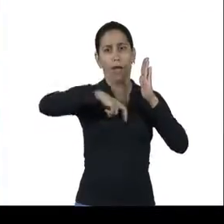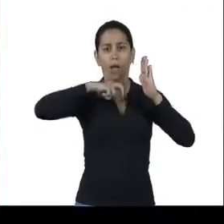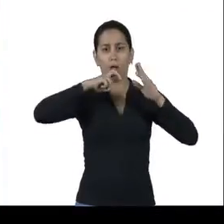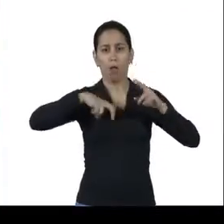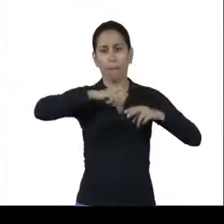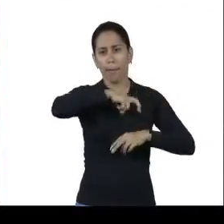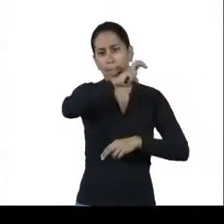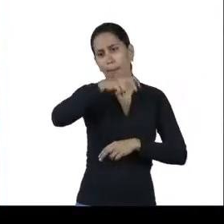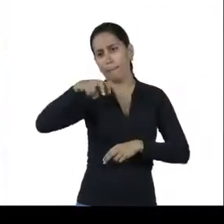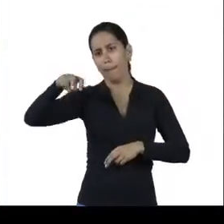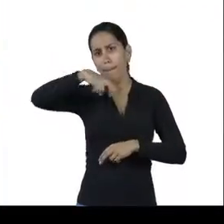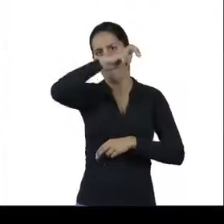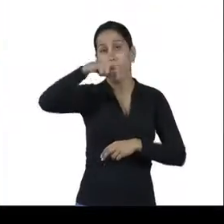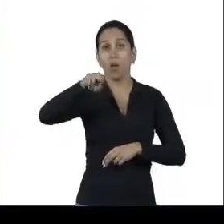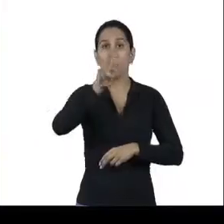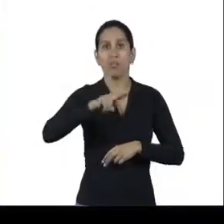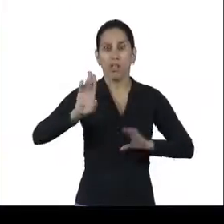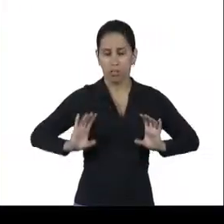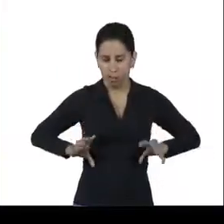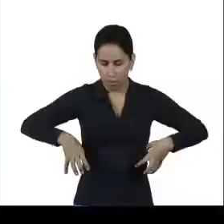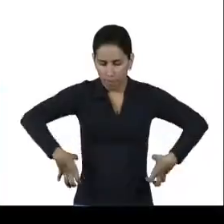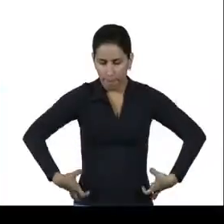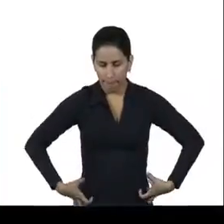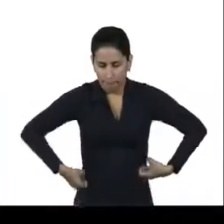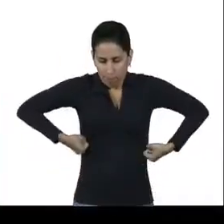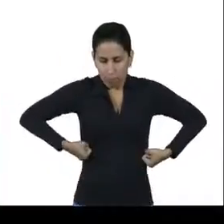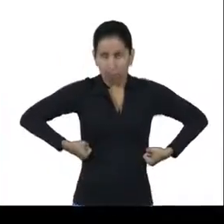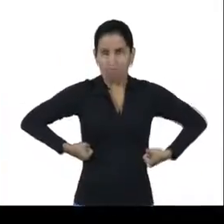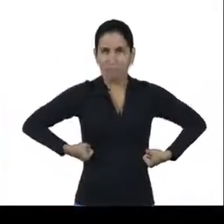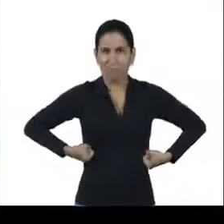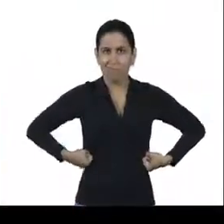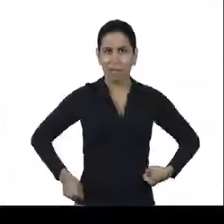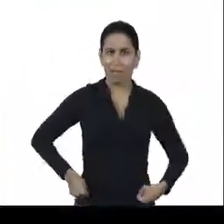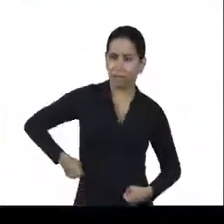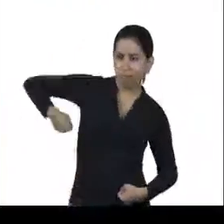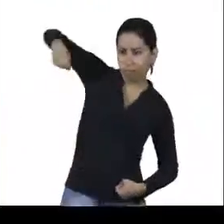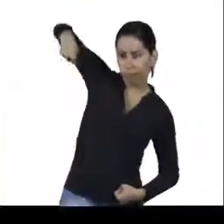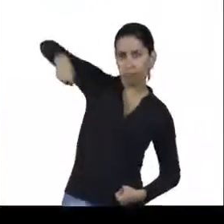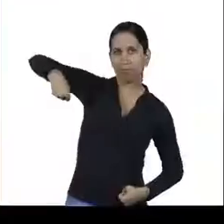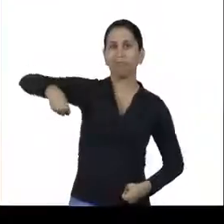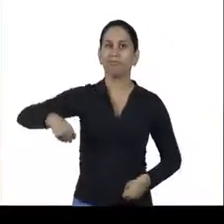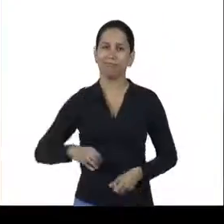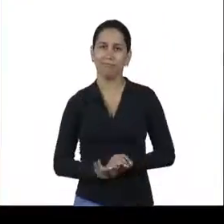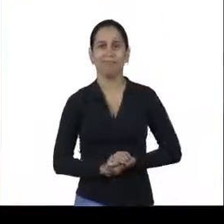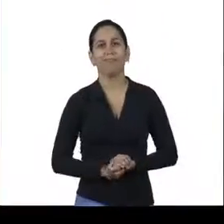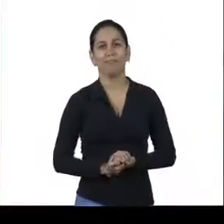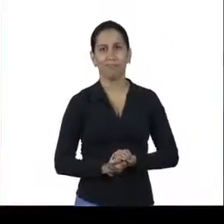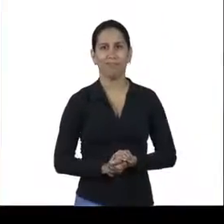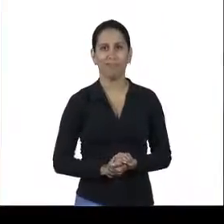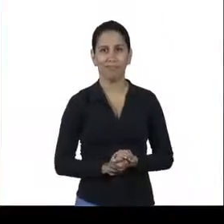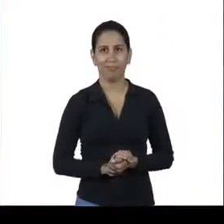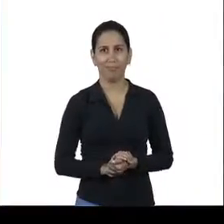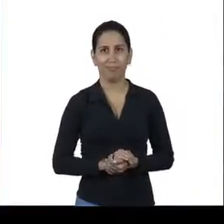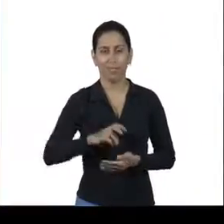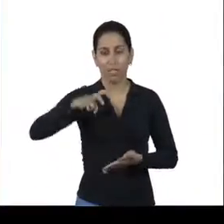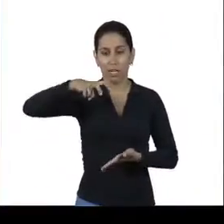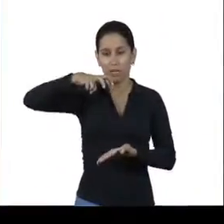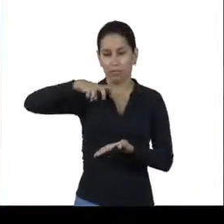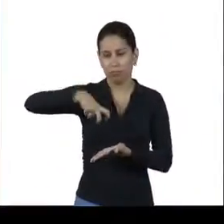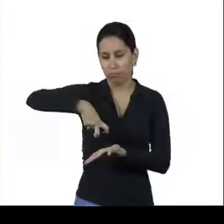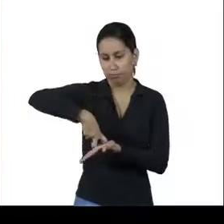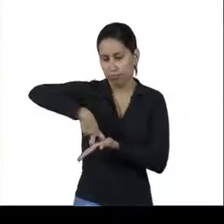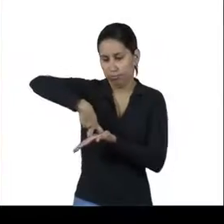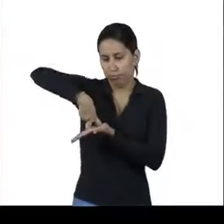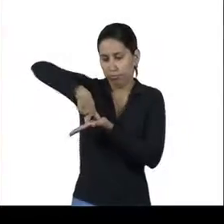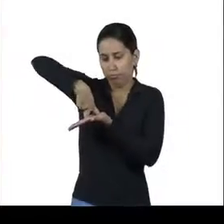acoplado ao cinto de segurança. E esse cinto também é ligado a um cabo de segurança. A cadeira suspensa ou uma plataforma